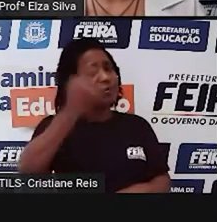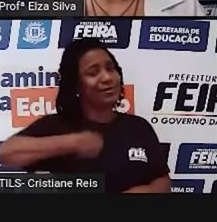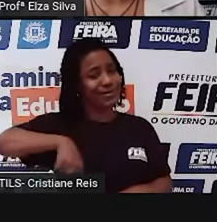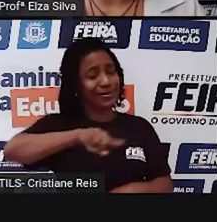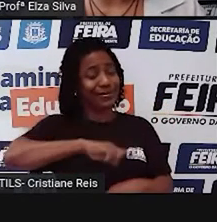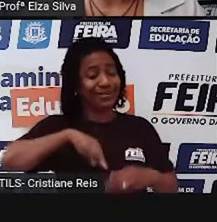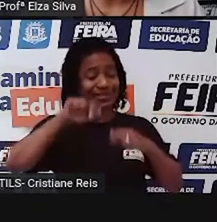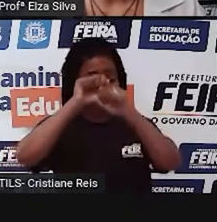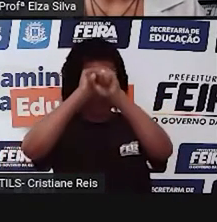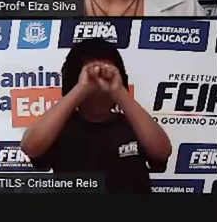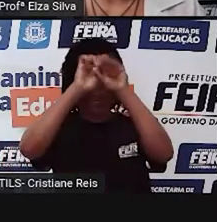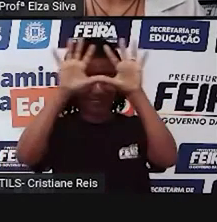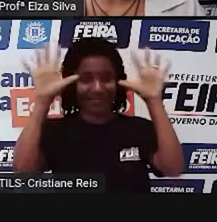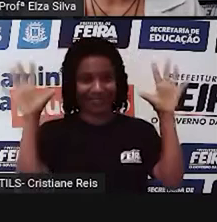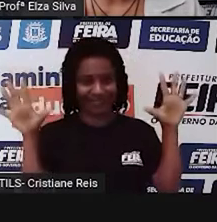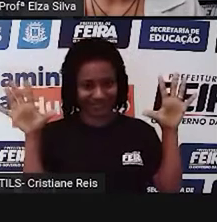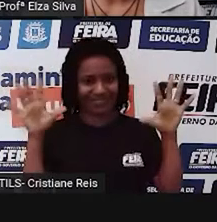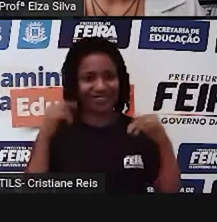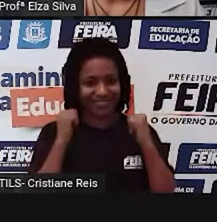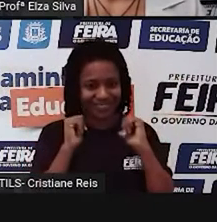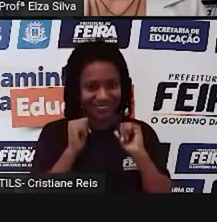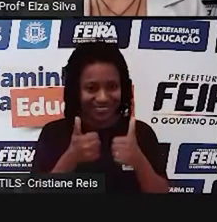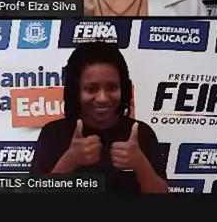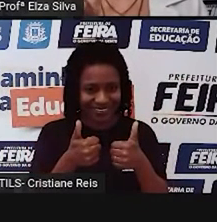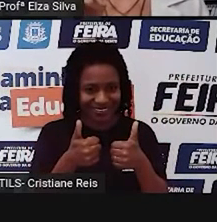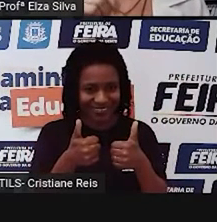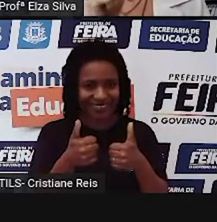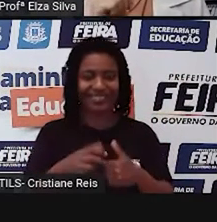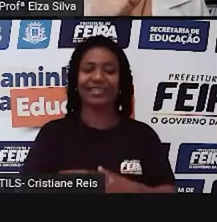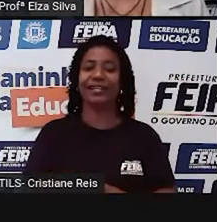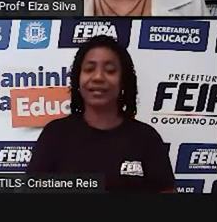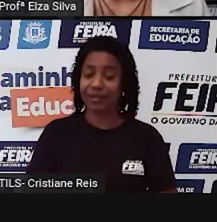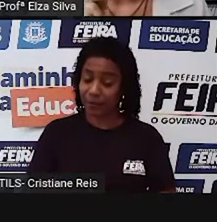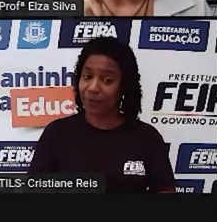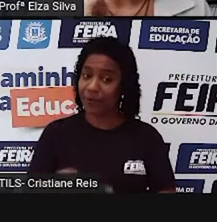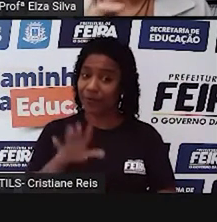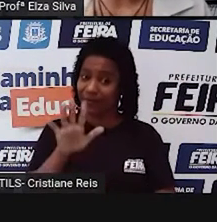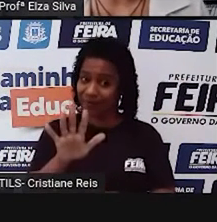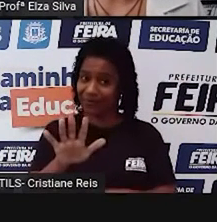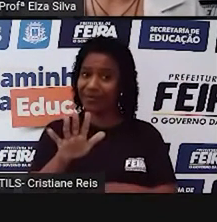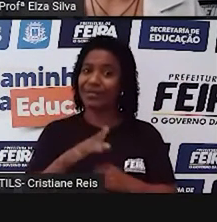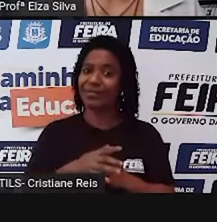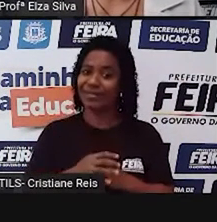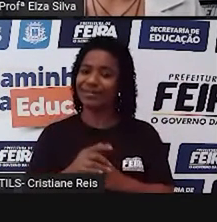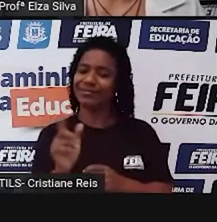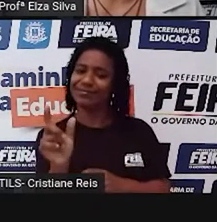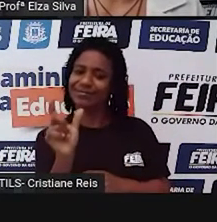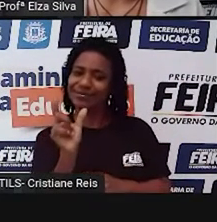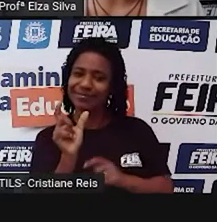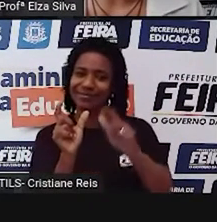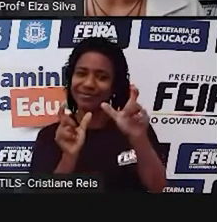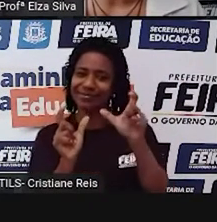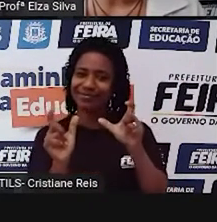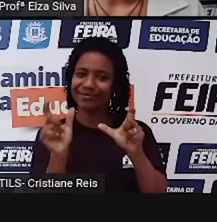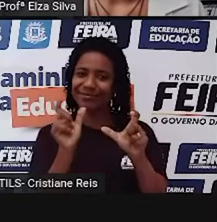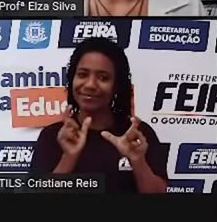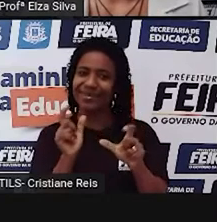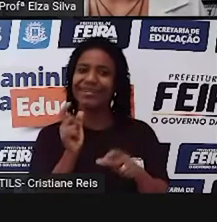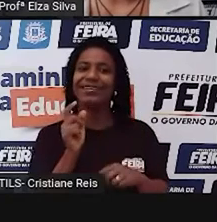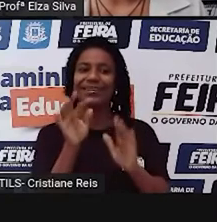possibilidades. Ok? Mas vamos voltar às palavras destacadas no texto.